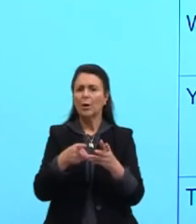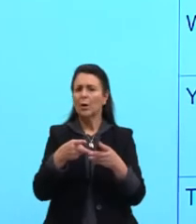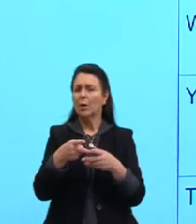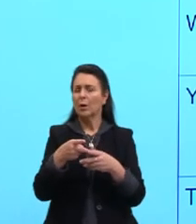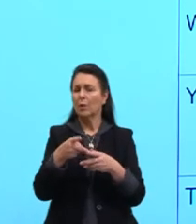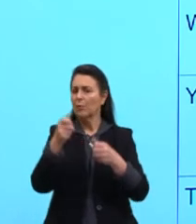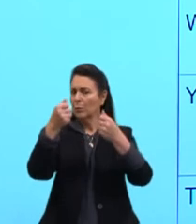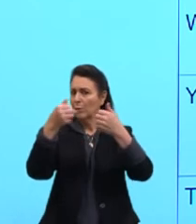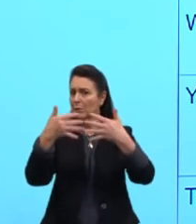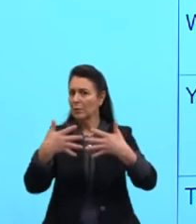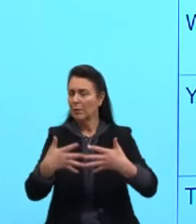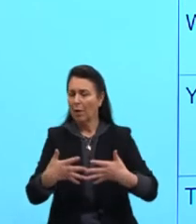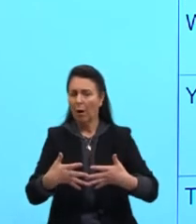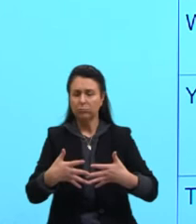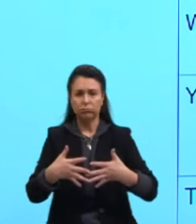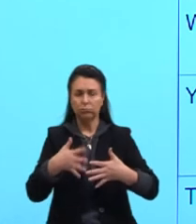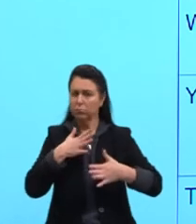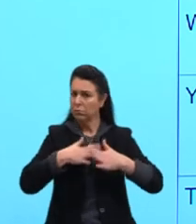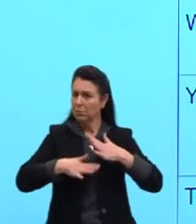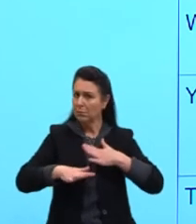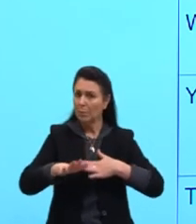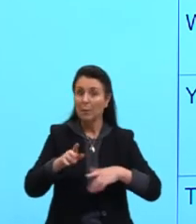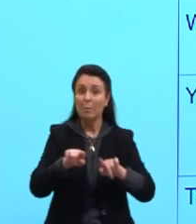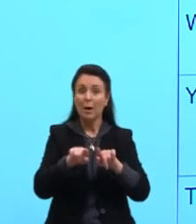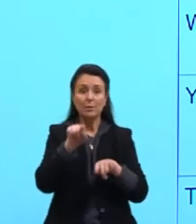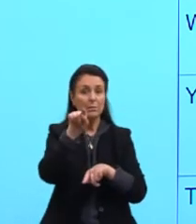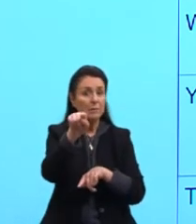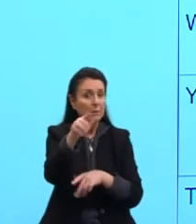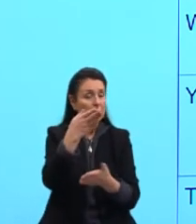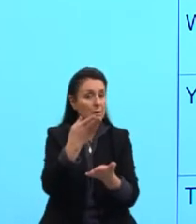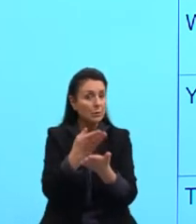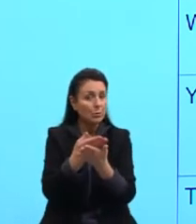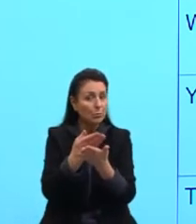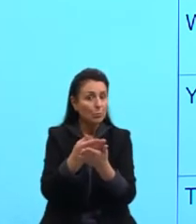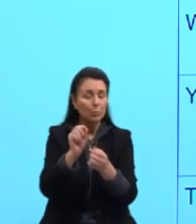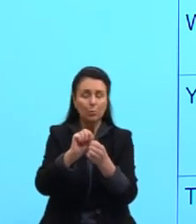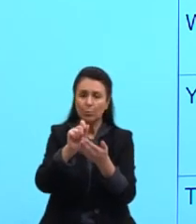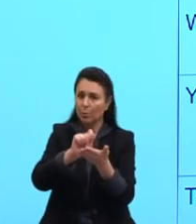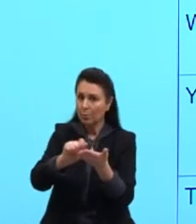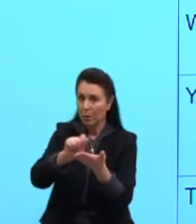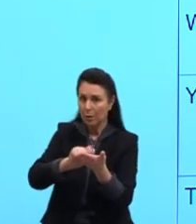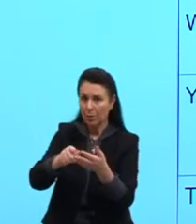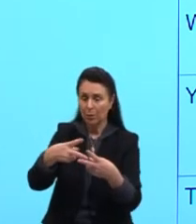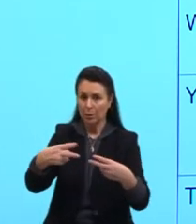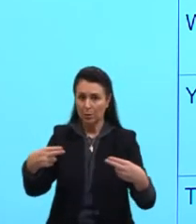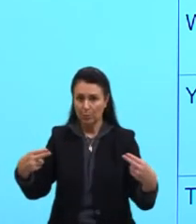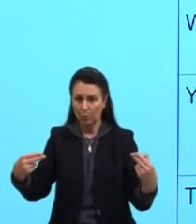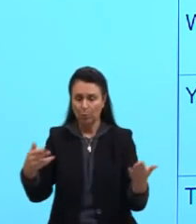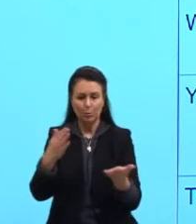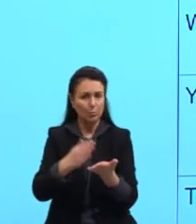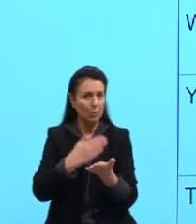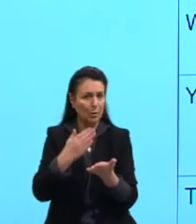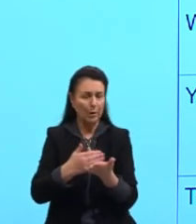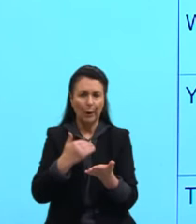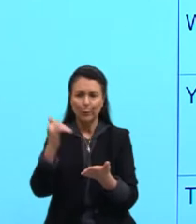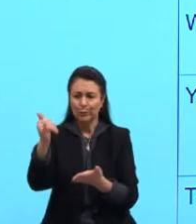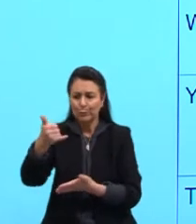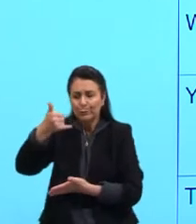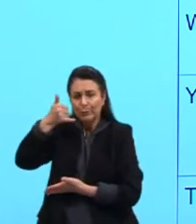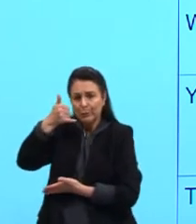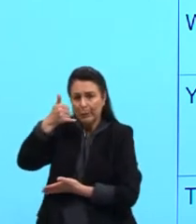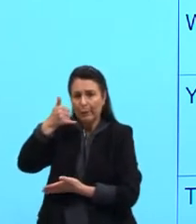rapidamente, brevemente. Vocês estudem, por favor. Façam as suas anotações no bloco de notas, no celular de vocês.